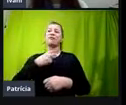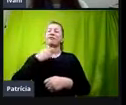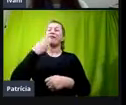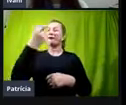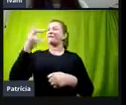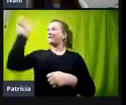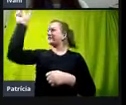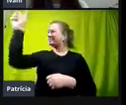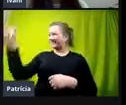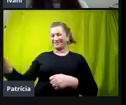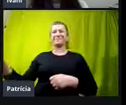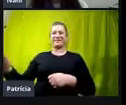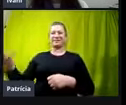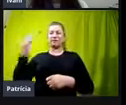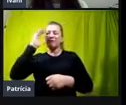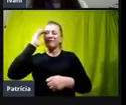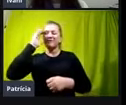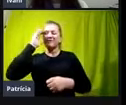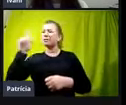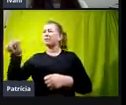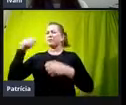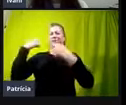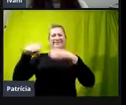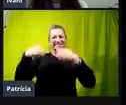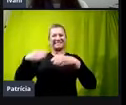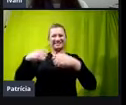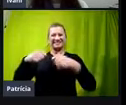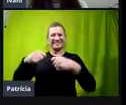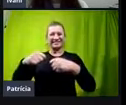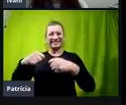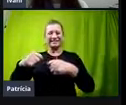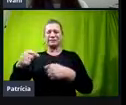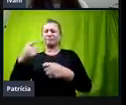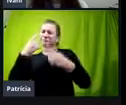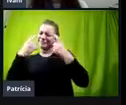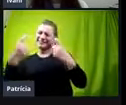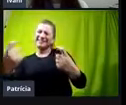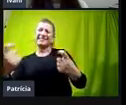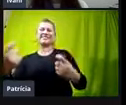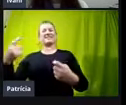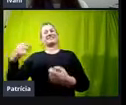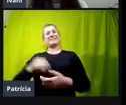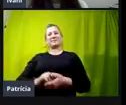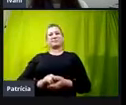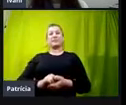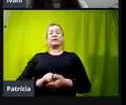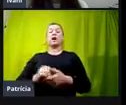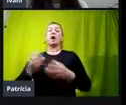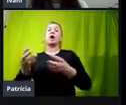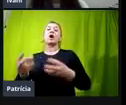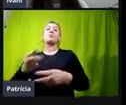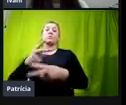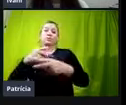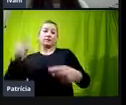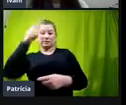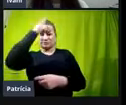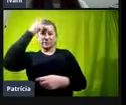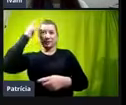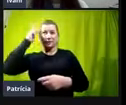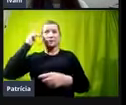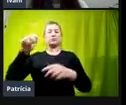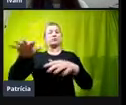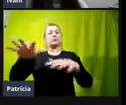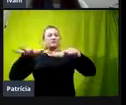usuário, entender quais as necessidades, quais os interesses, e aí muitas pessoas elogiando também o seu